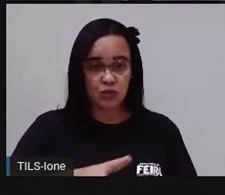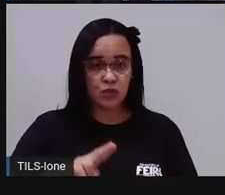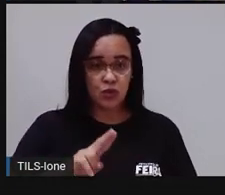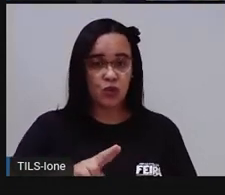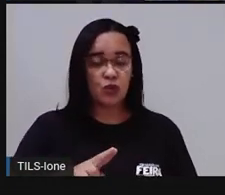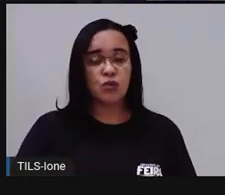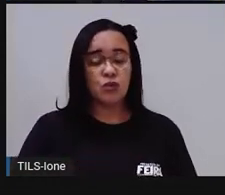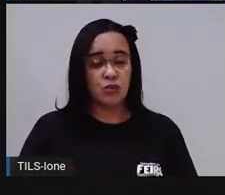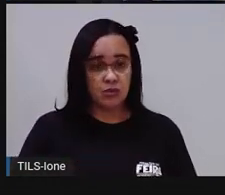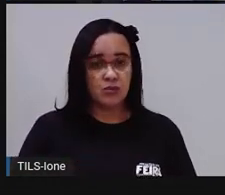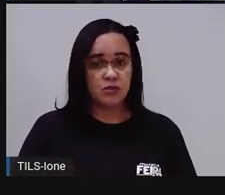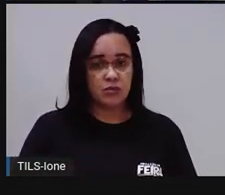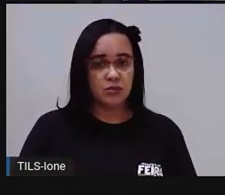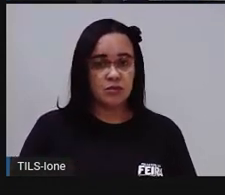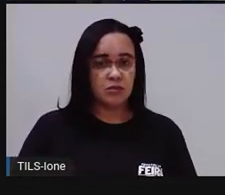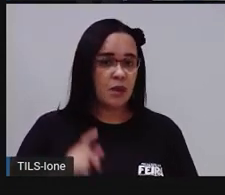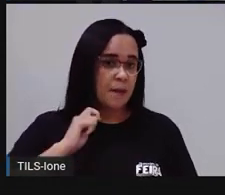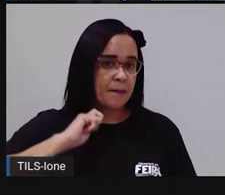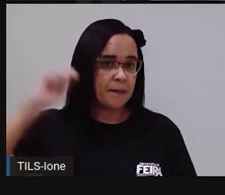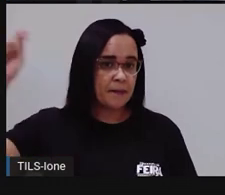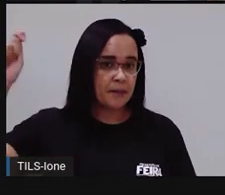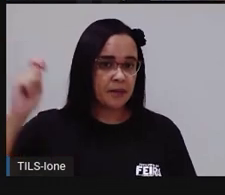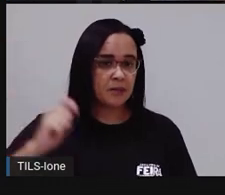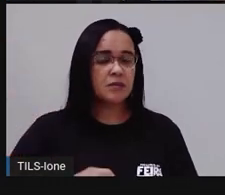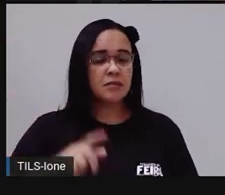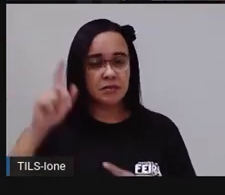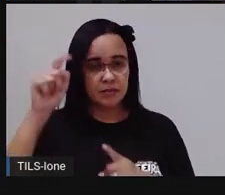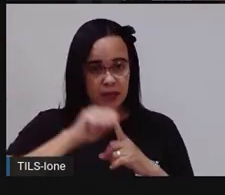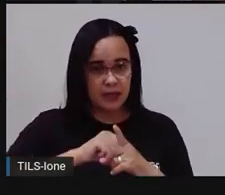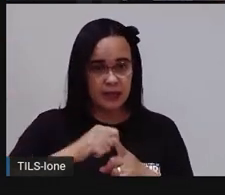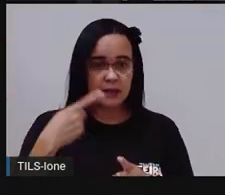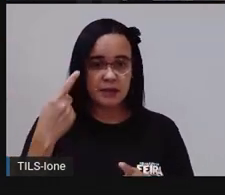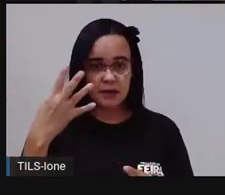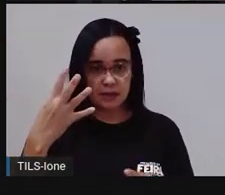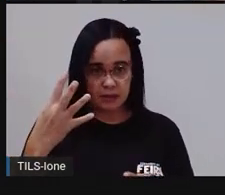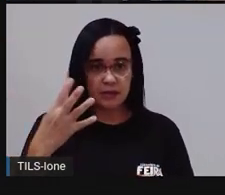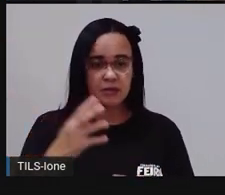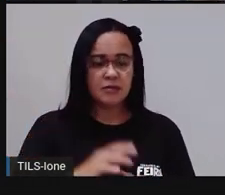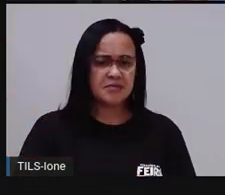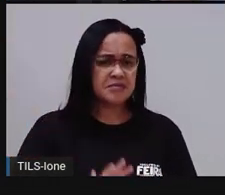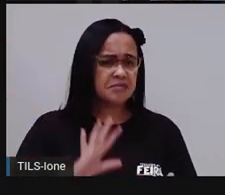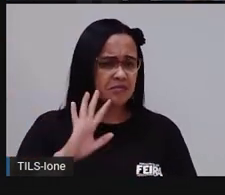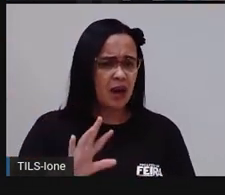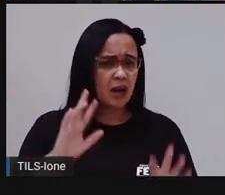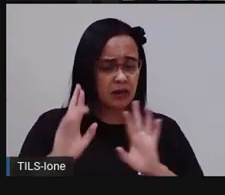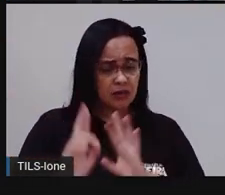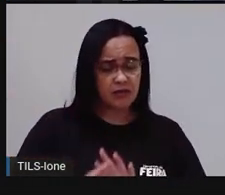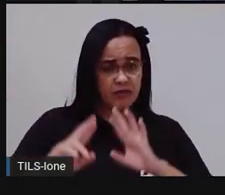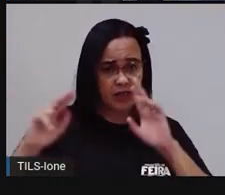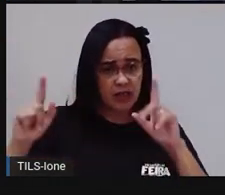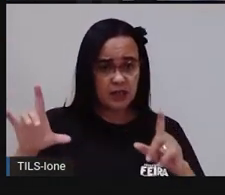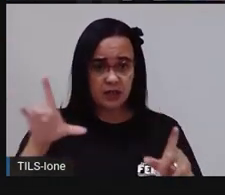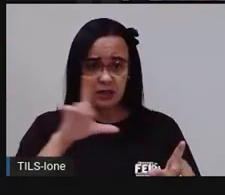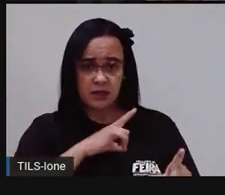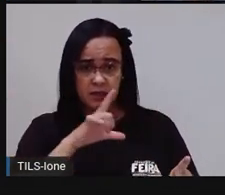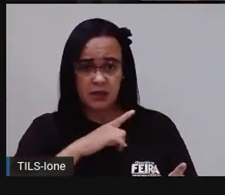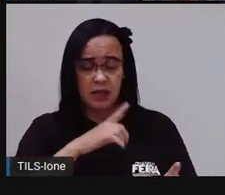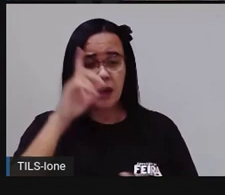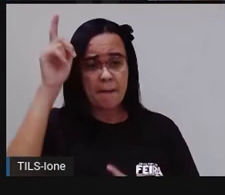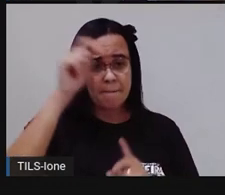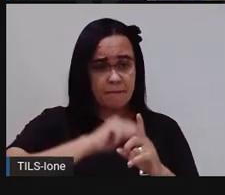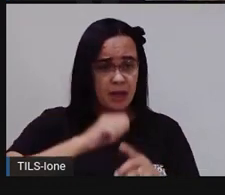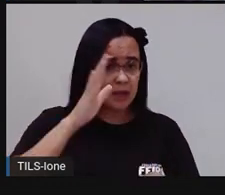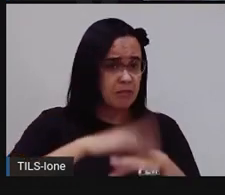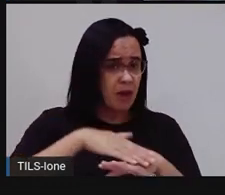Agora, eu tenho outra pergunta pra vocês. Qual é a diferença entre o mês que consumiu mais e o mês que